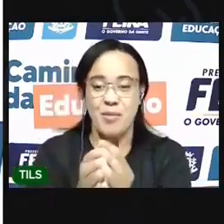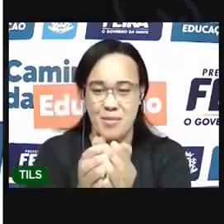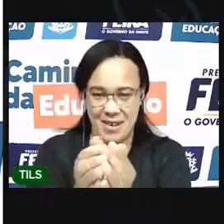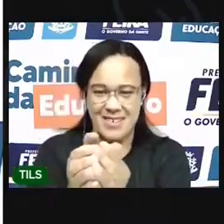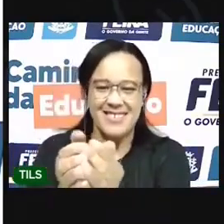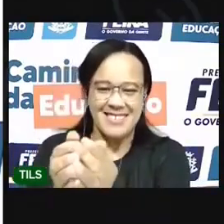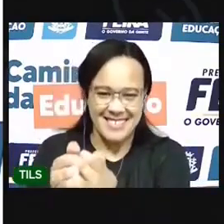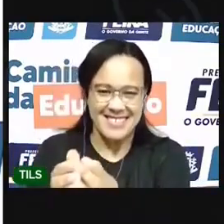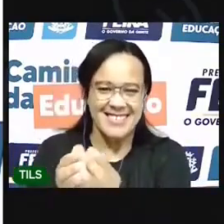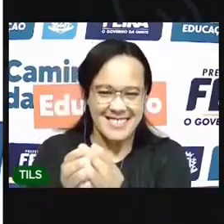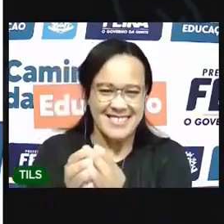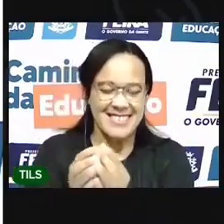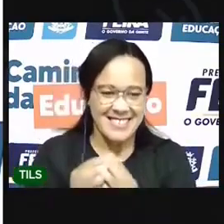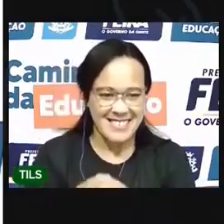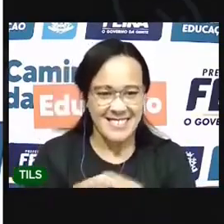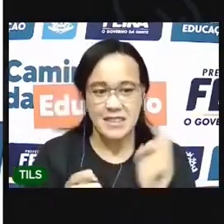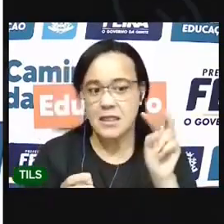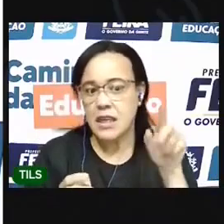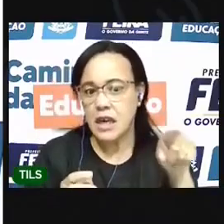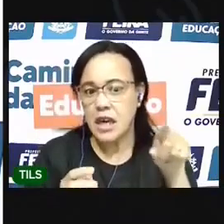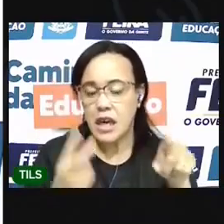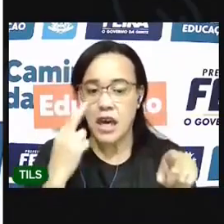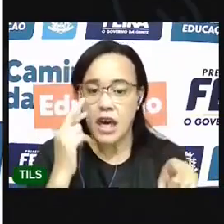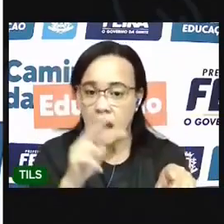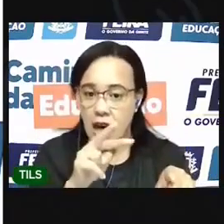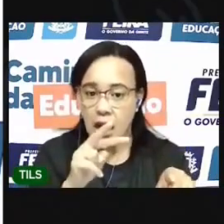Sua dobradura tem que ficar desse jeito